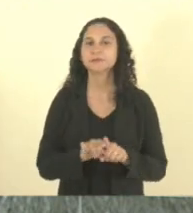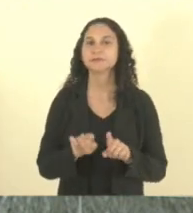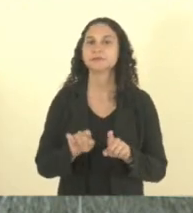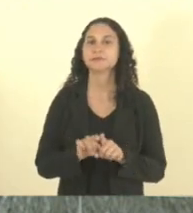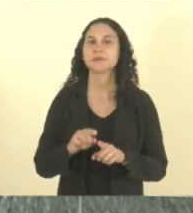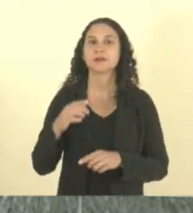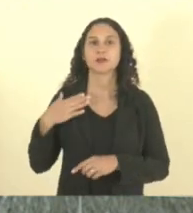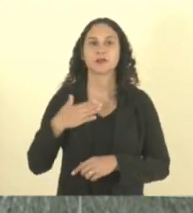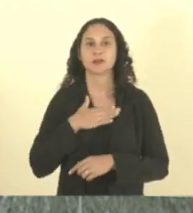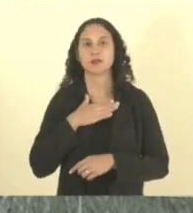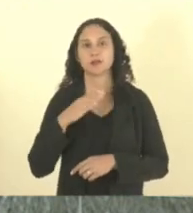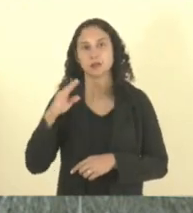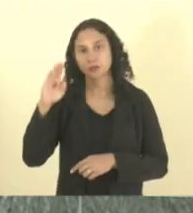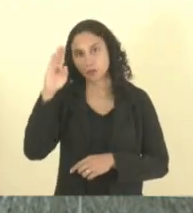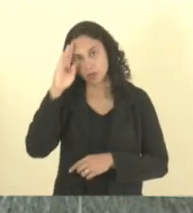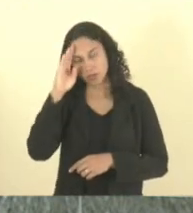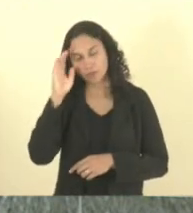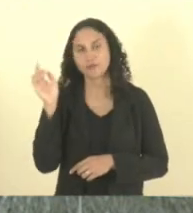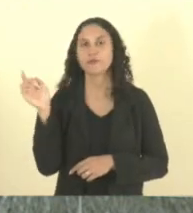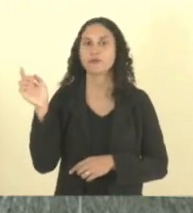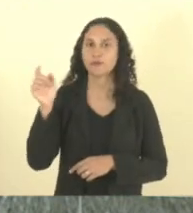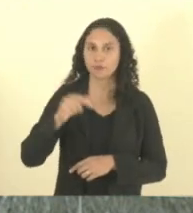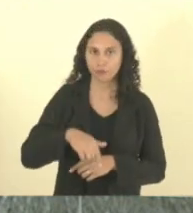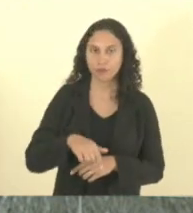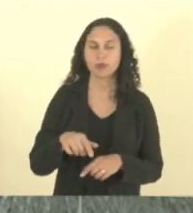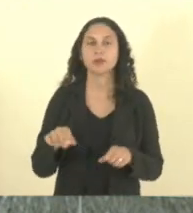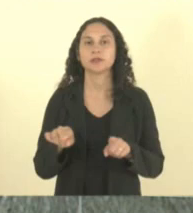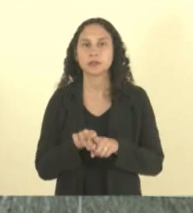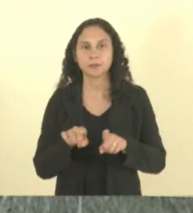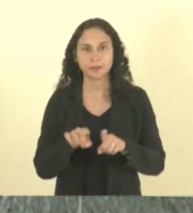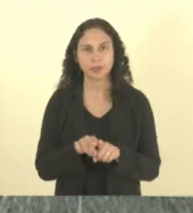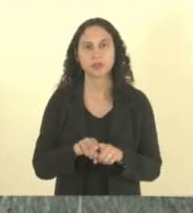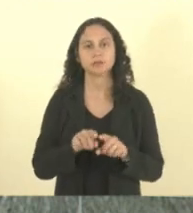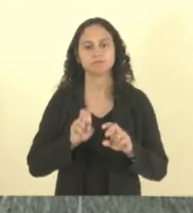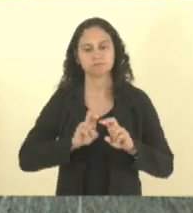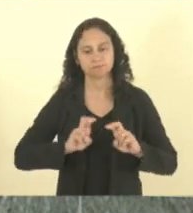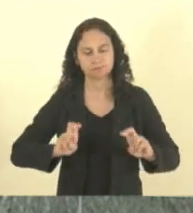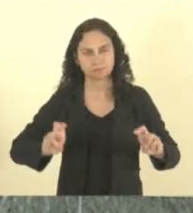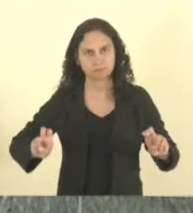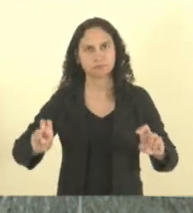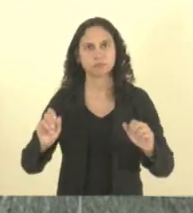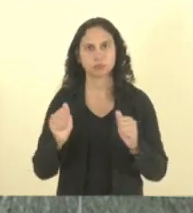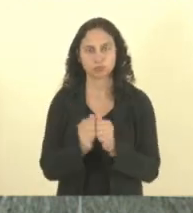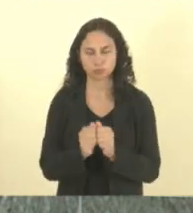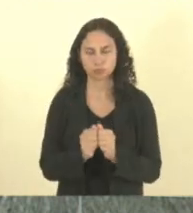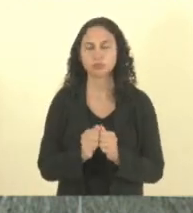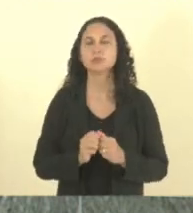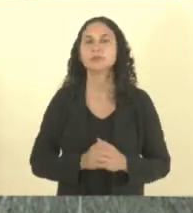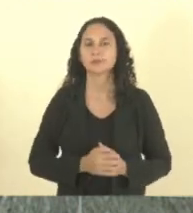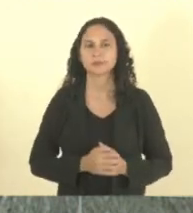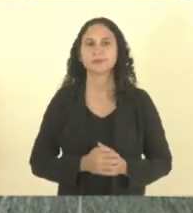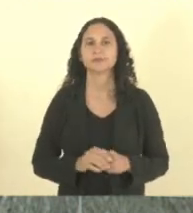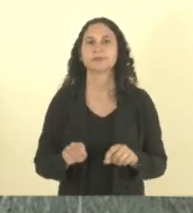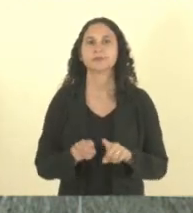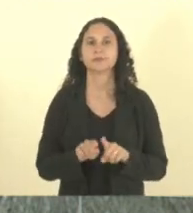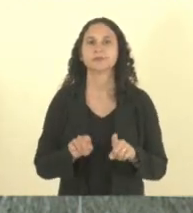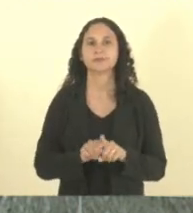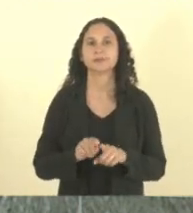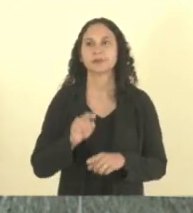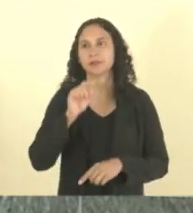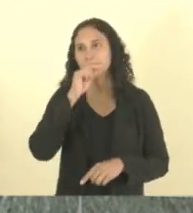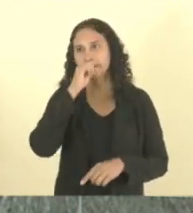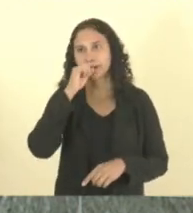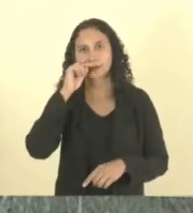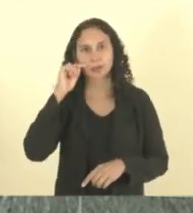Mazinho dos descendo, é membro suplente, hoje vai compor o quórum da nossa reunião. O deputado Capitão Assunção